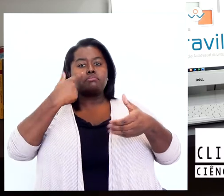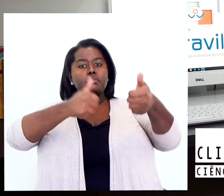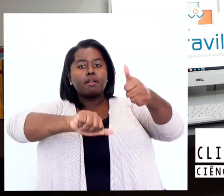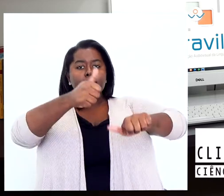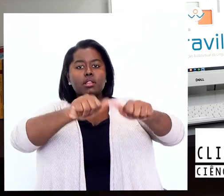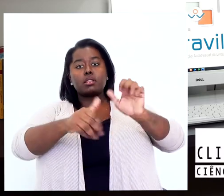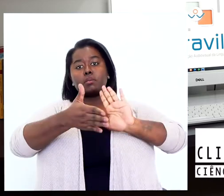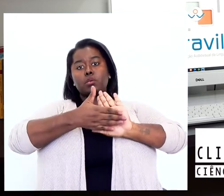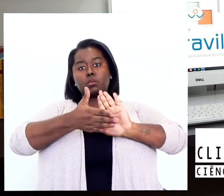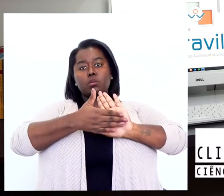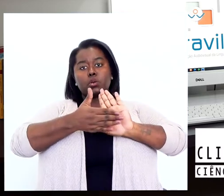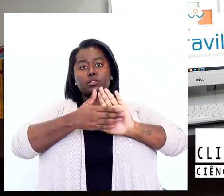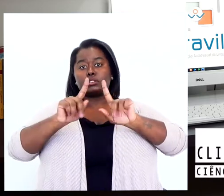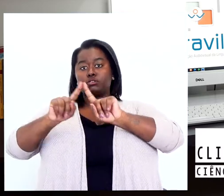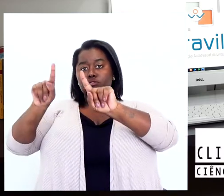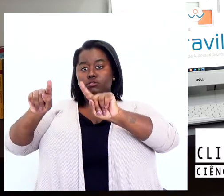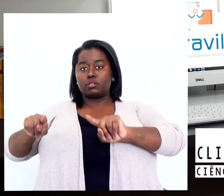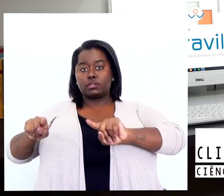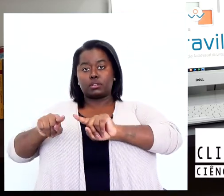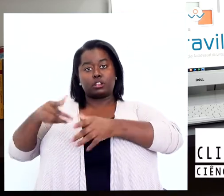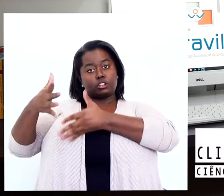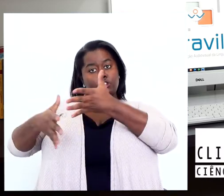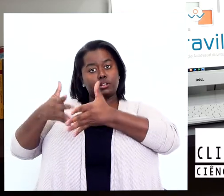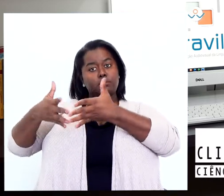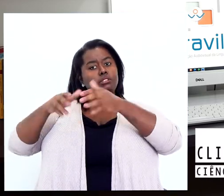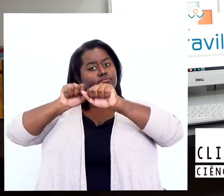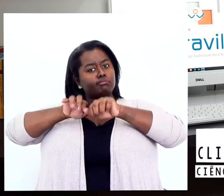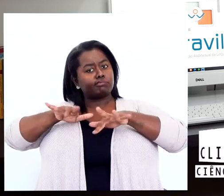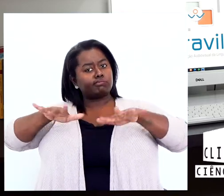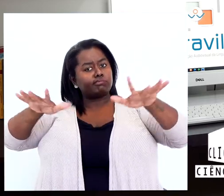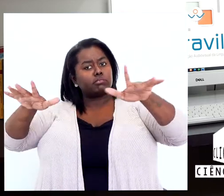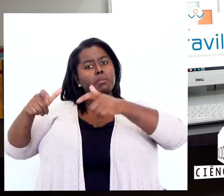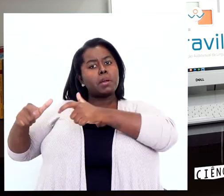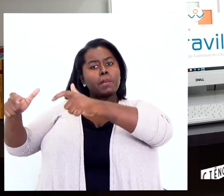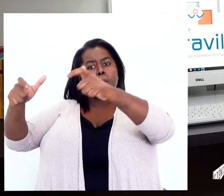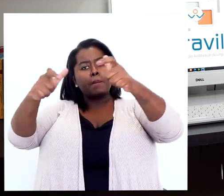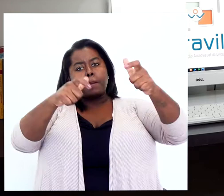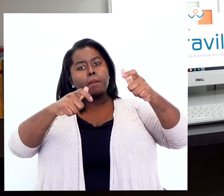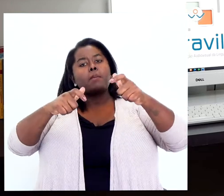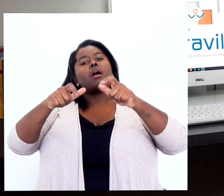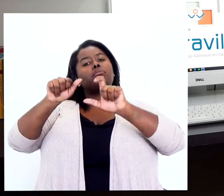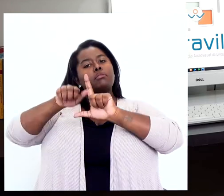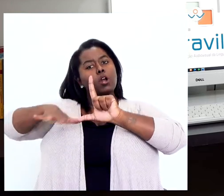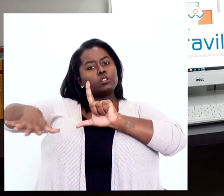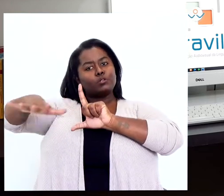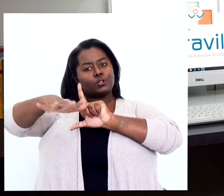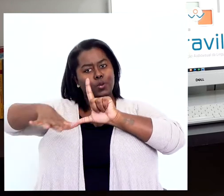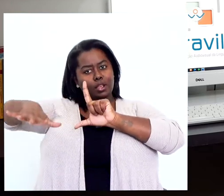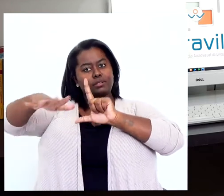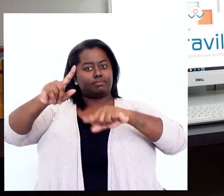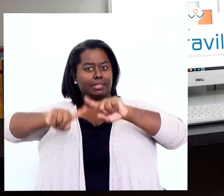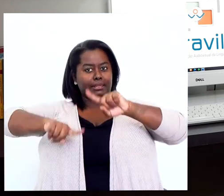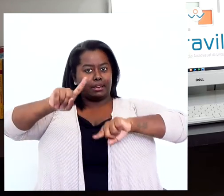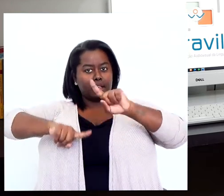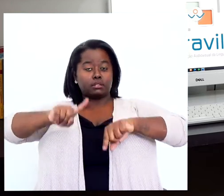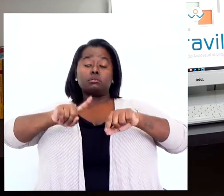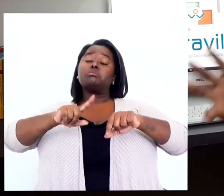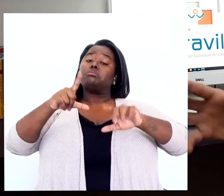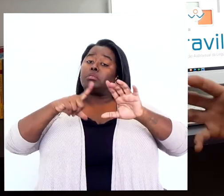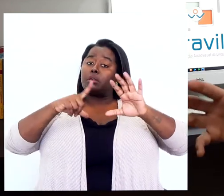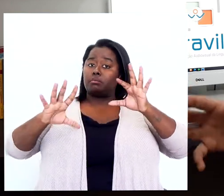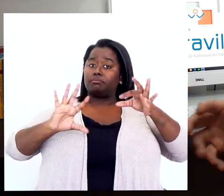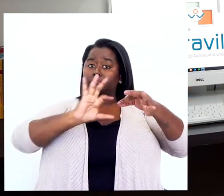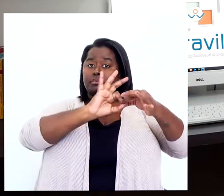surda avalia as propostas de janela de libras que estão circulando em obras audiovisuais, tanto com base em